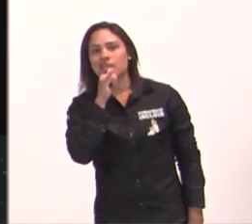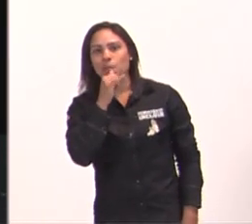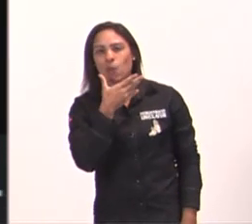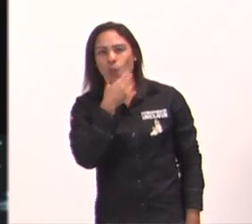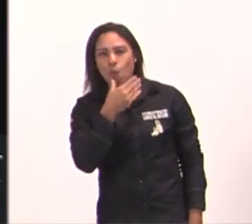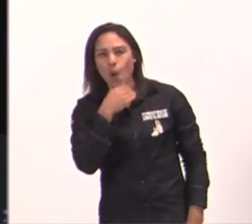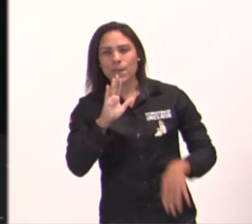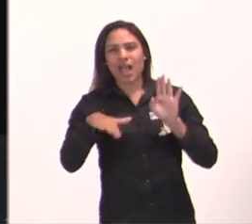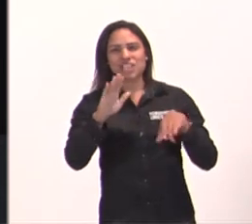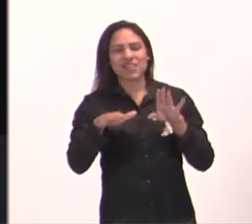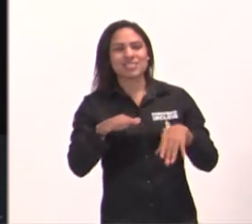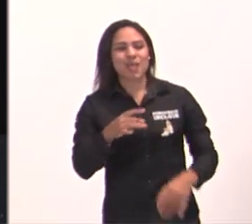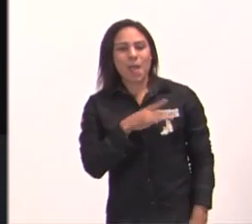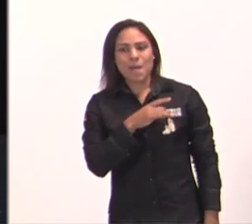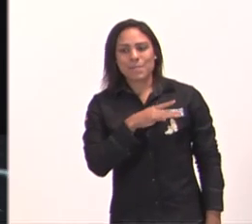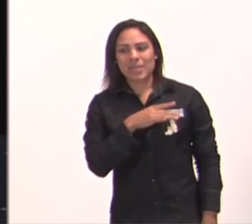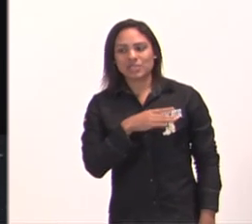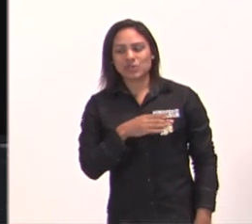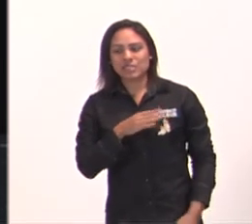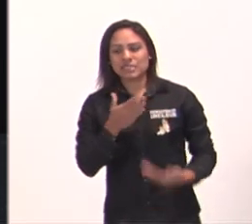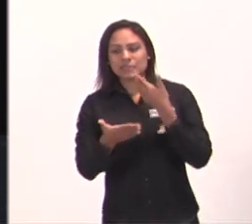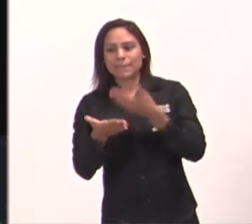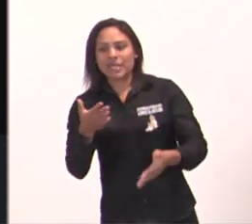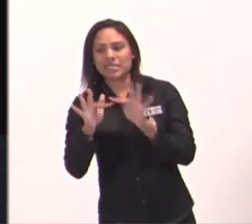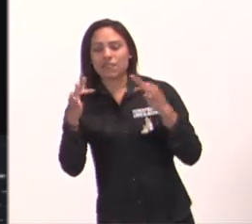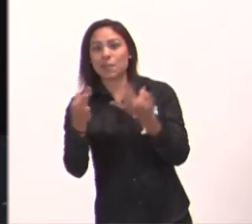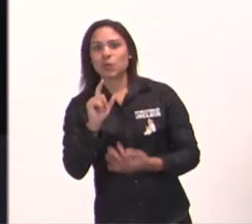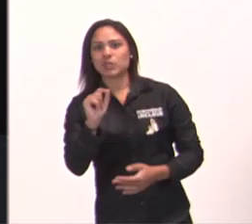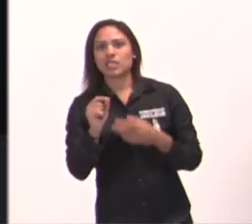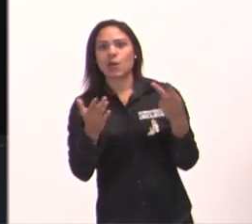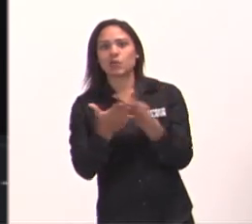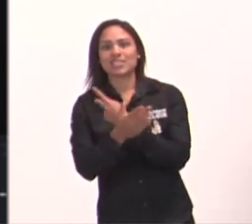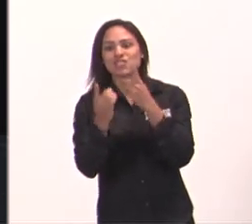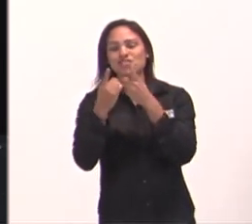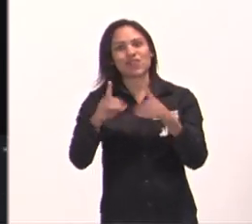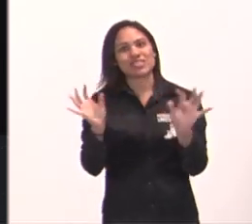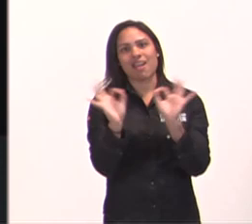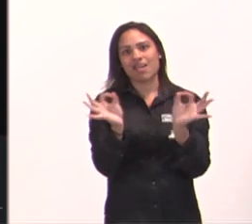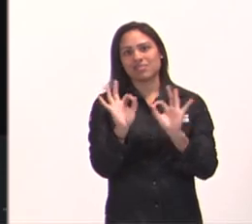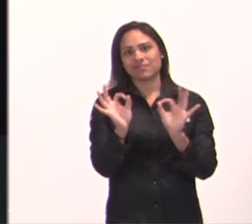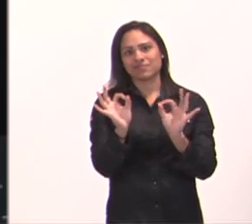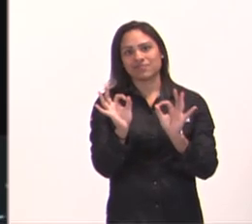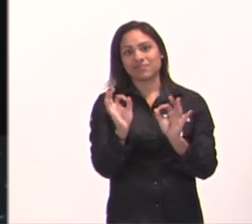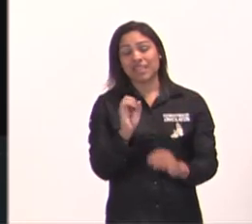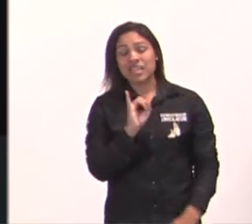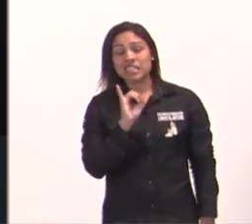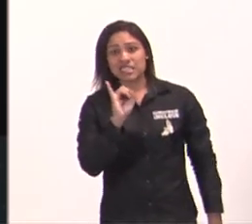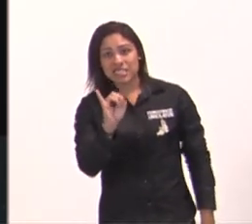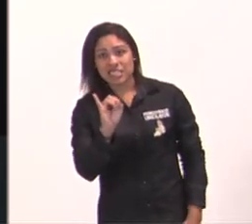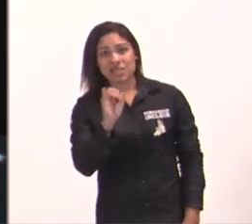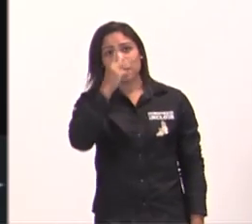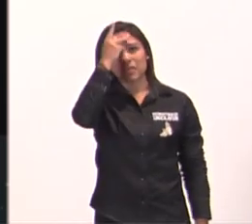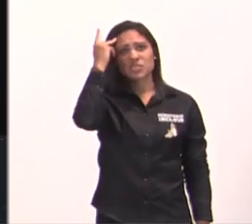se muita mulher tivesse medo de perder o carinho dos filhos, não fazia besteira, se muita gente tivesse